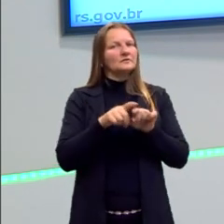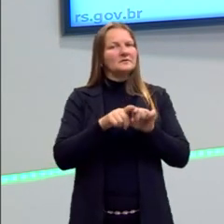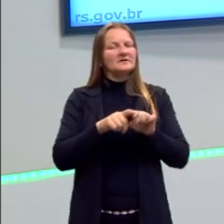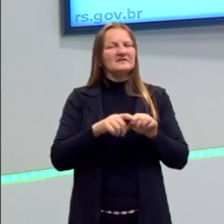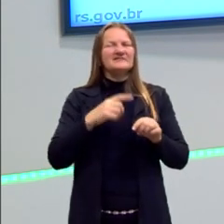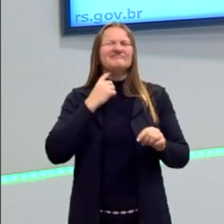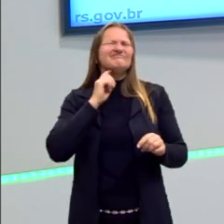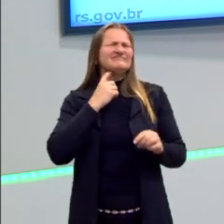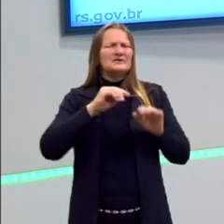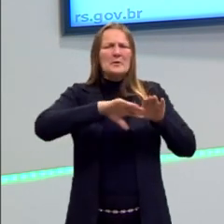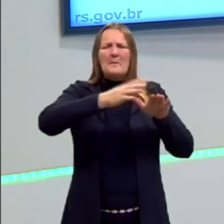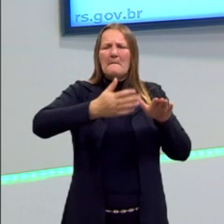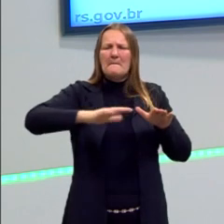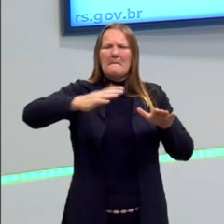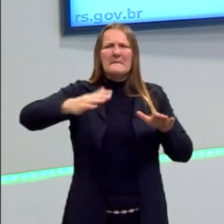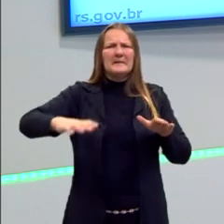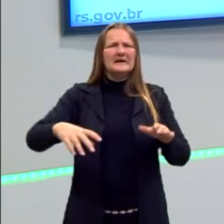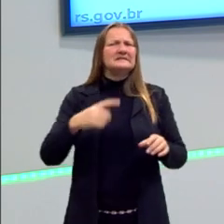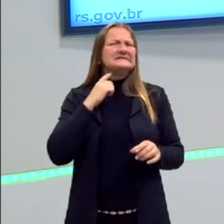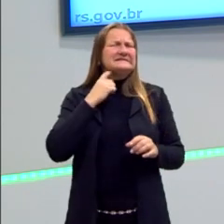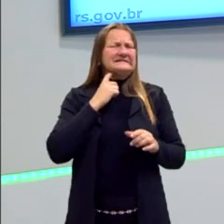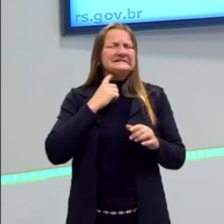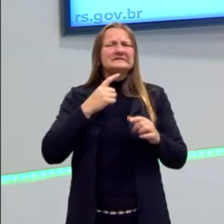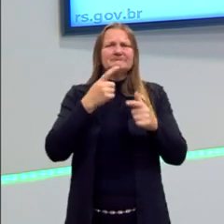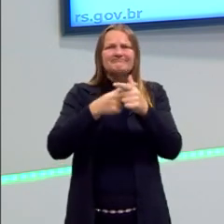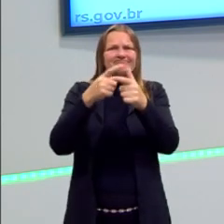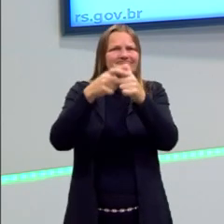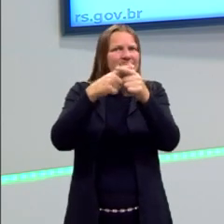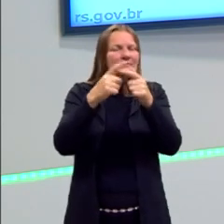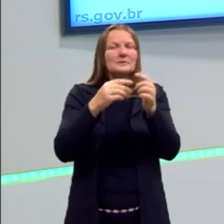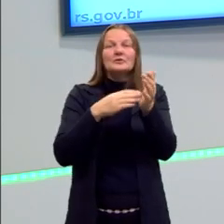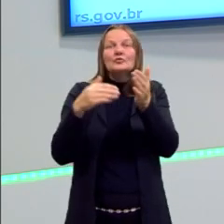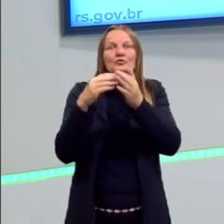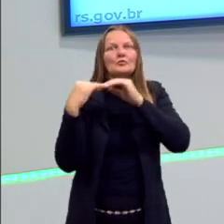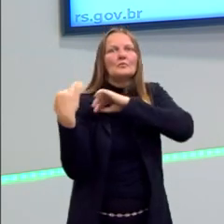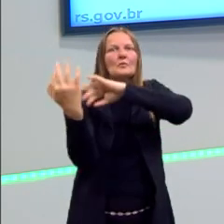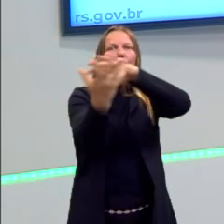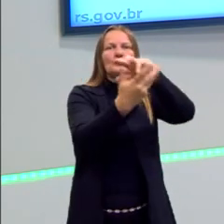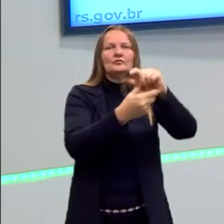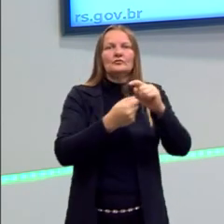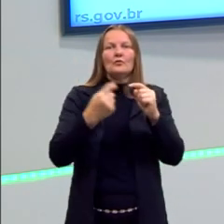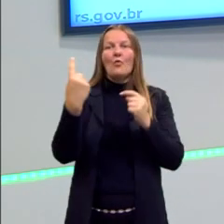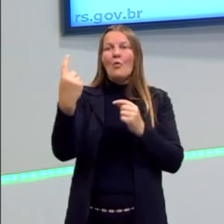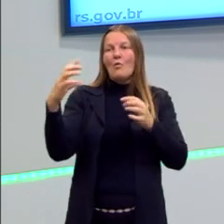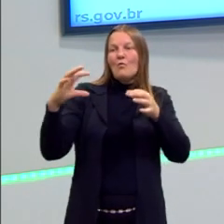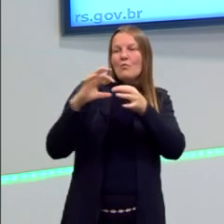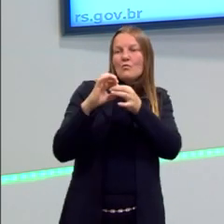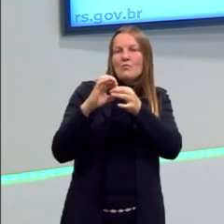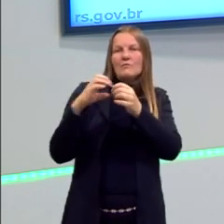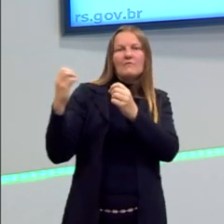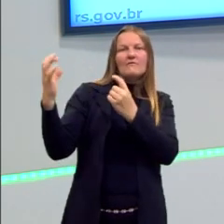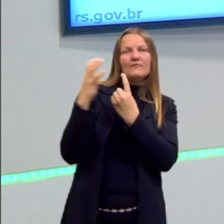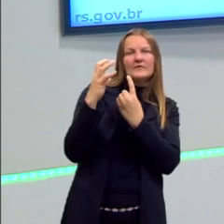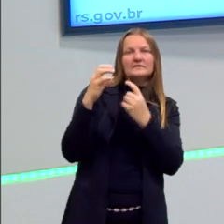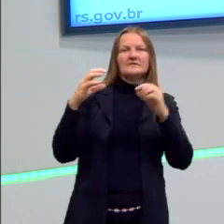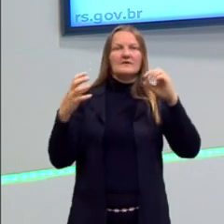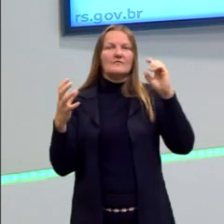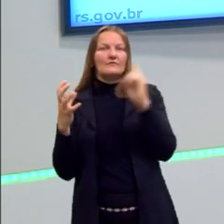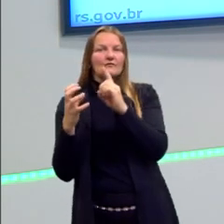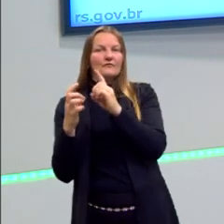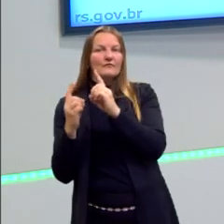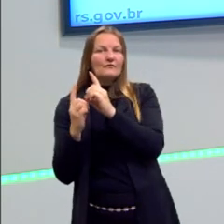citei, também estão. Os problemas são globais. Por isso, o grande crescimento da ação,